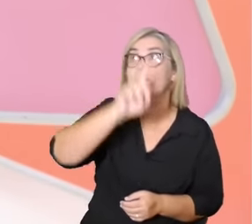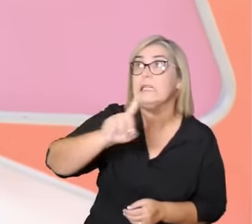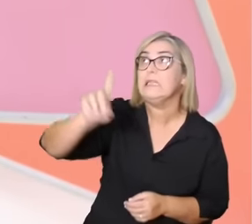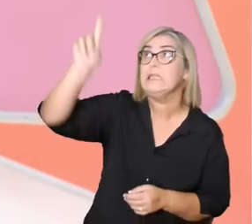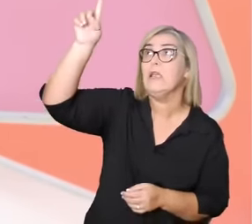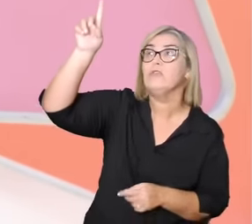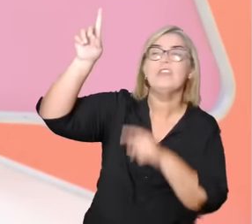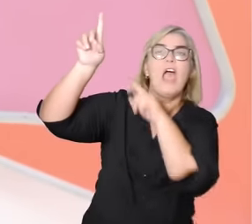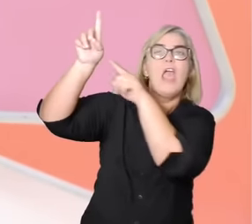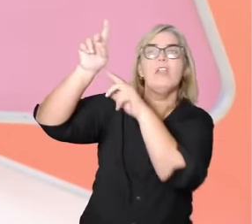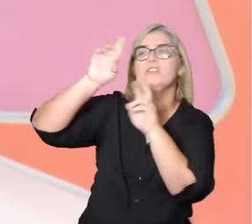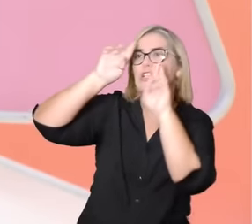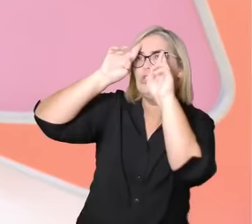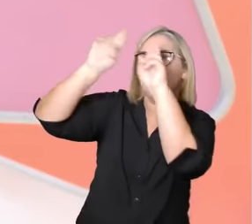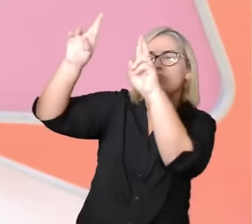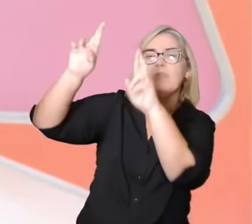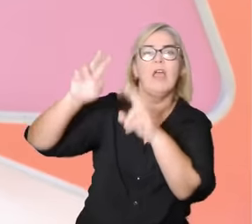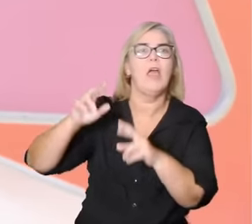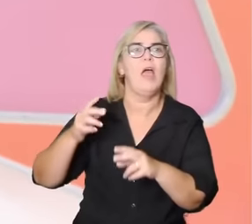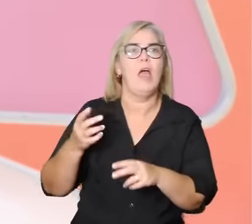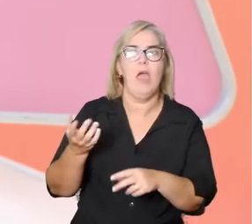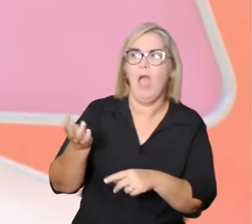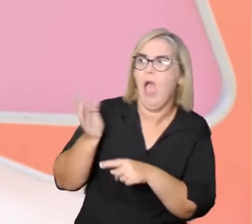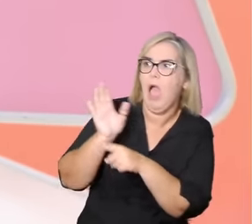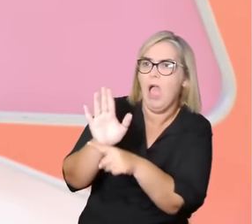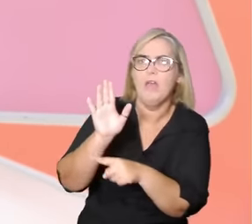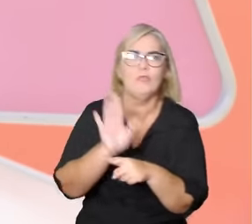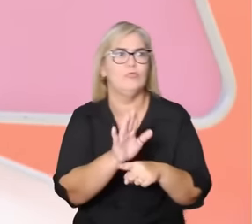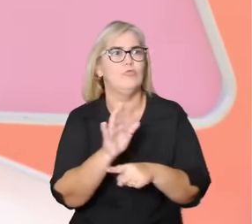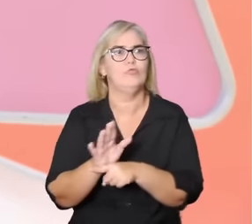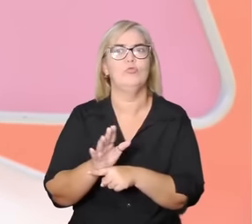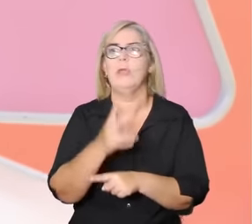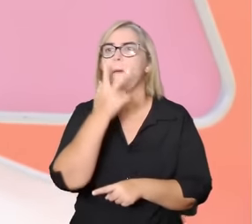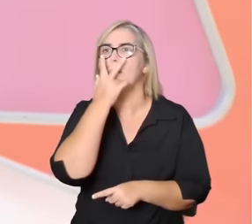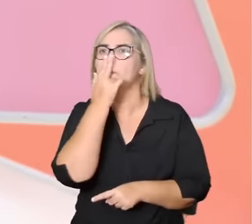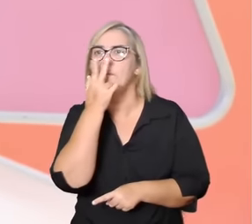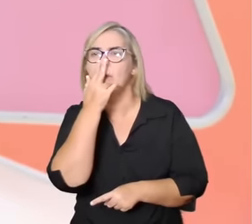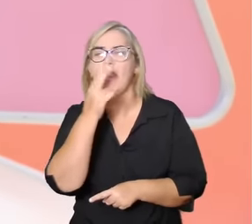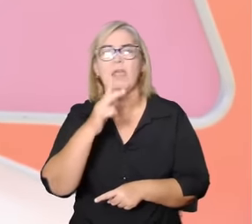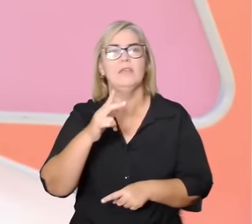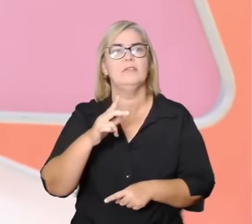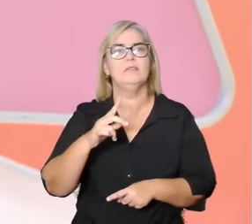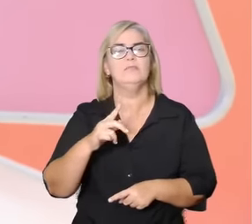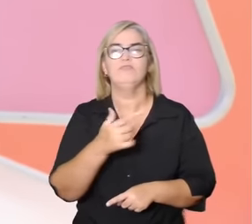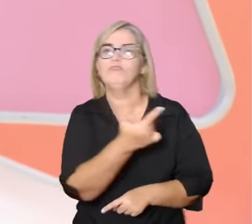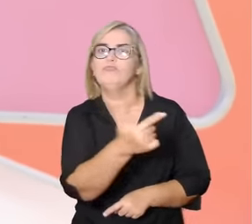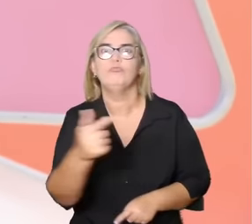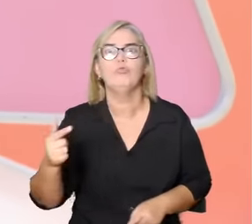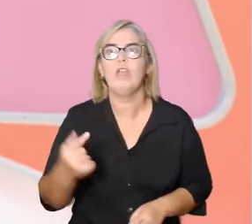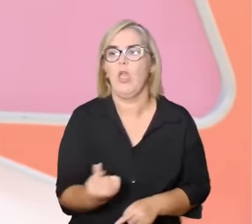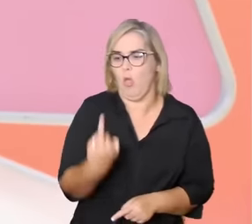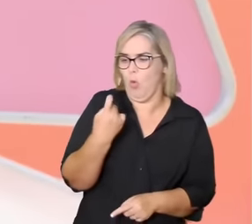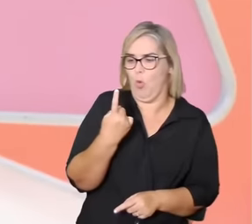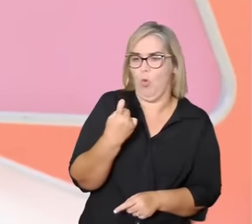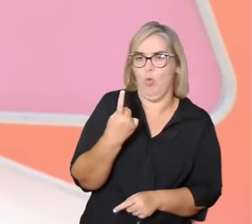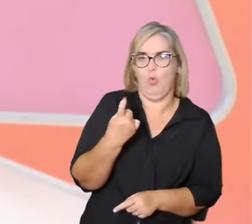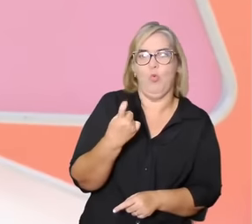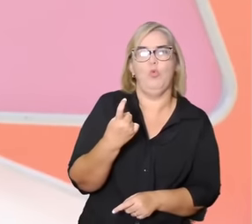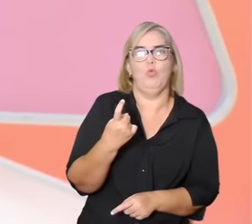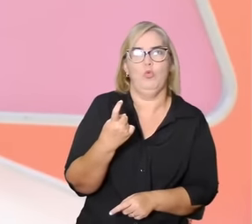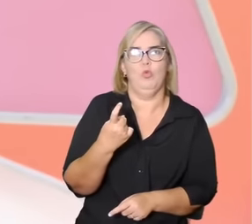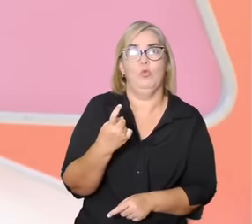heterogêneas onde o matriarcado e ou patriarcado se desenvolvem de acordo com os contextos